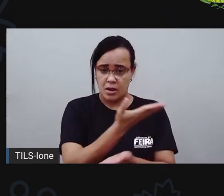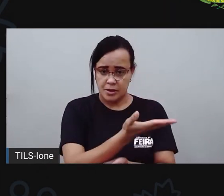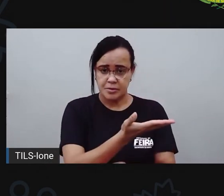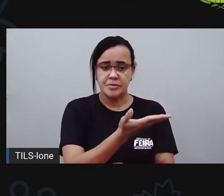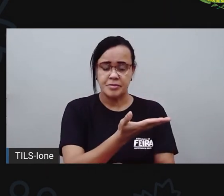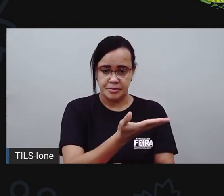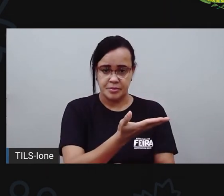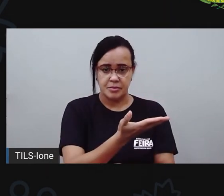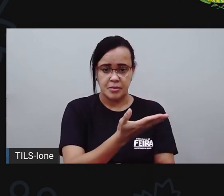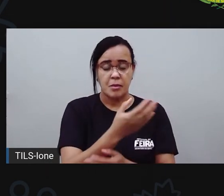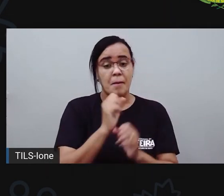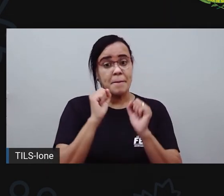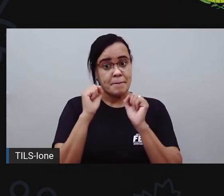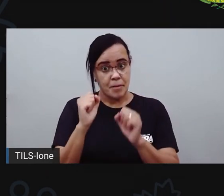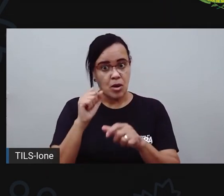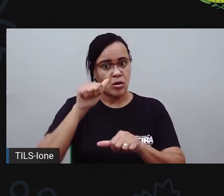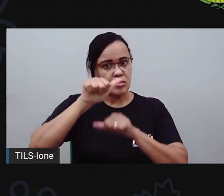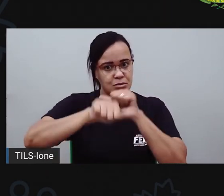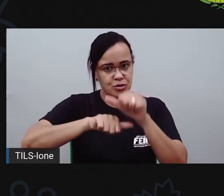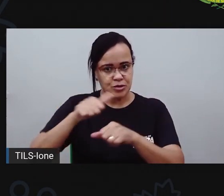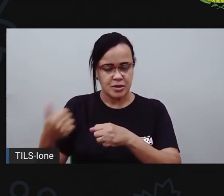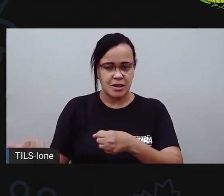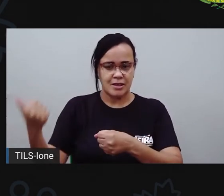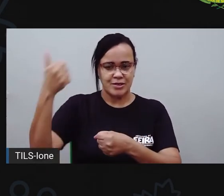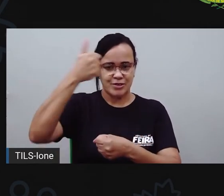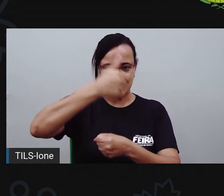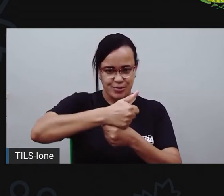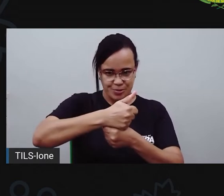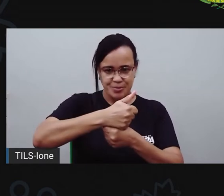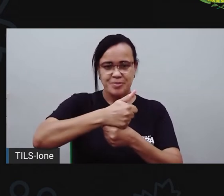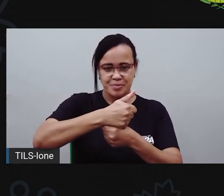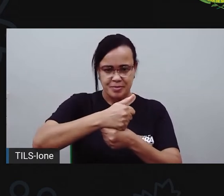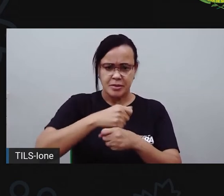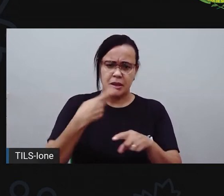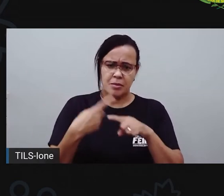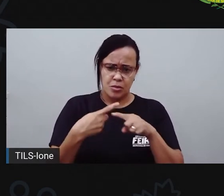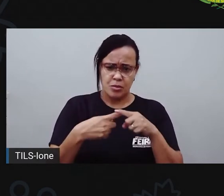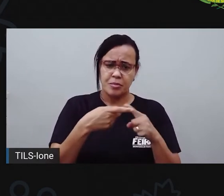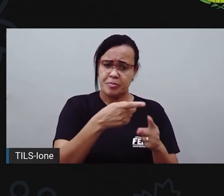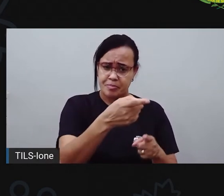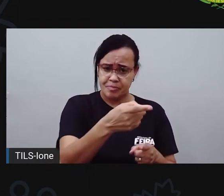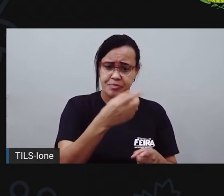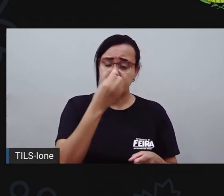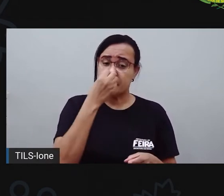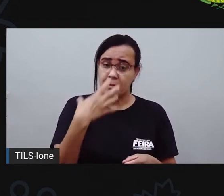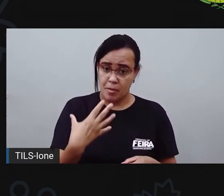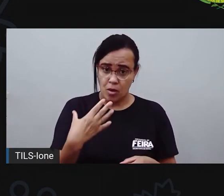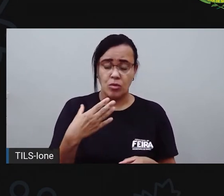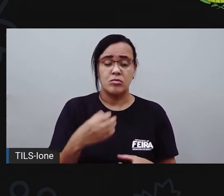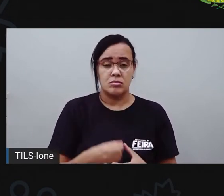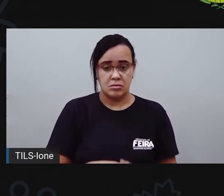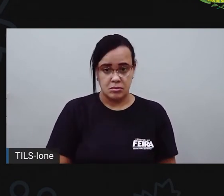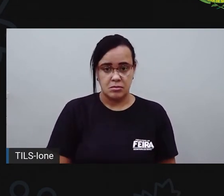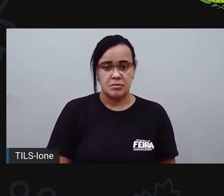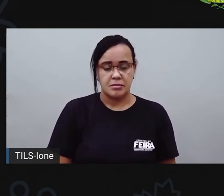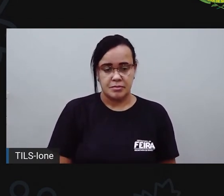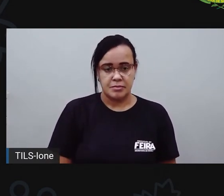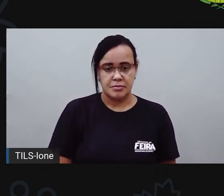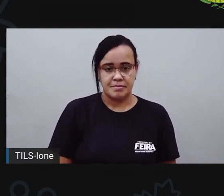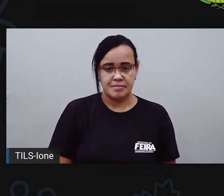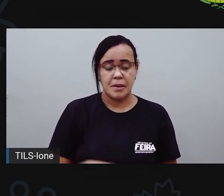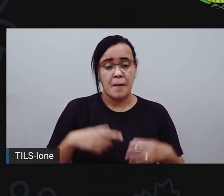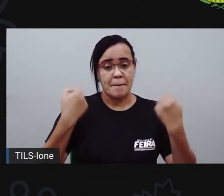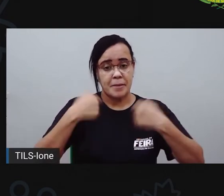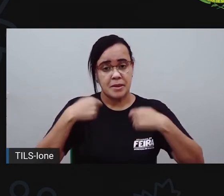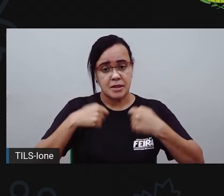vocês vão substituir esse sal aí, amoníaco, que é um tipo de... Funciona como fermento. Tá bom? E aí, pra isso, vocês